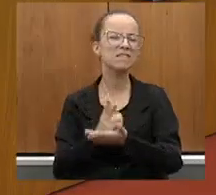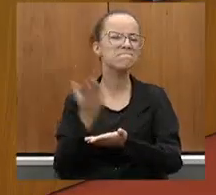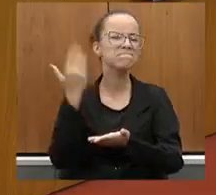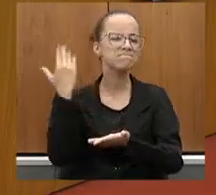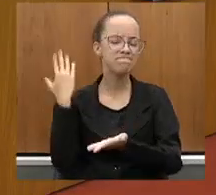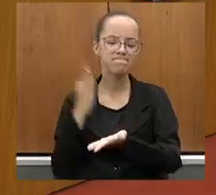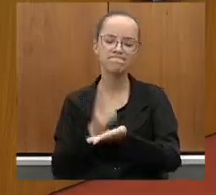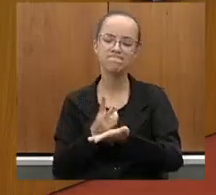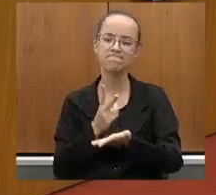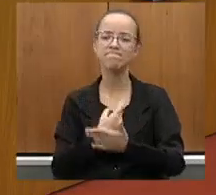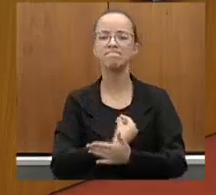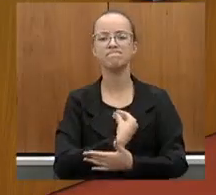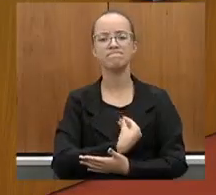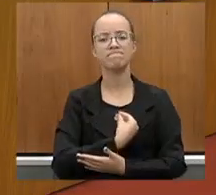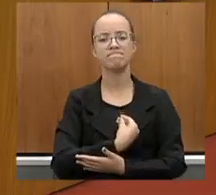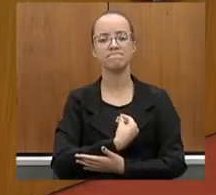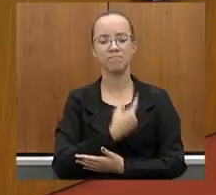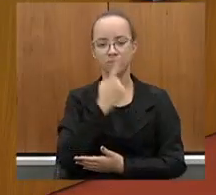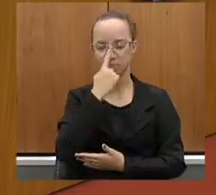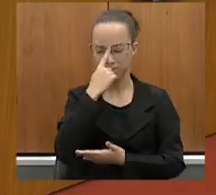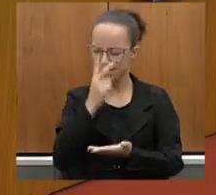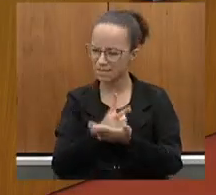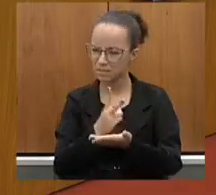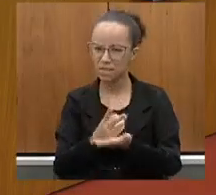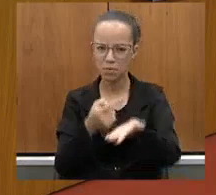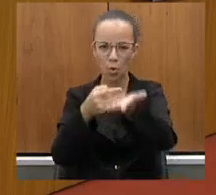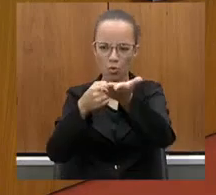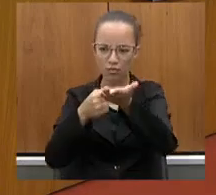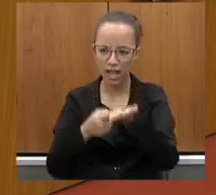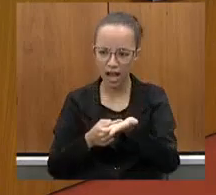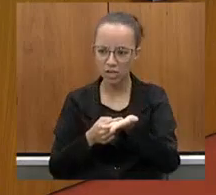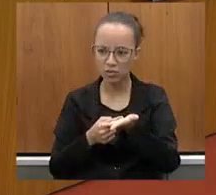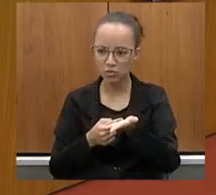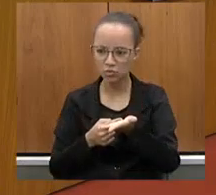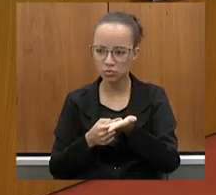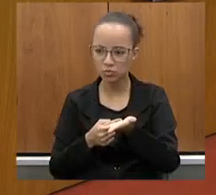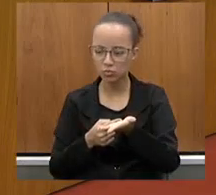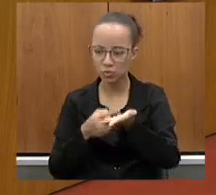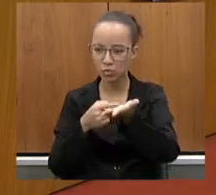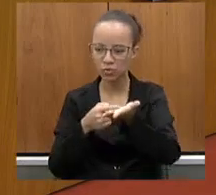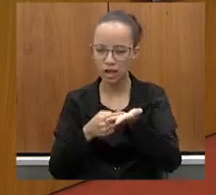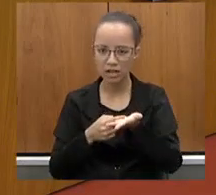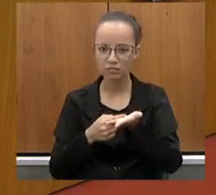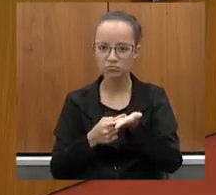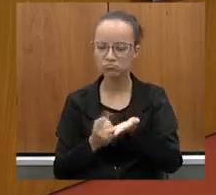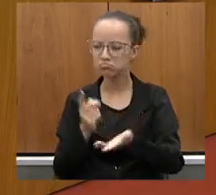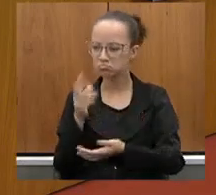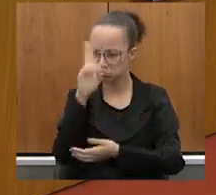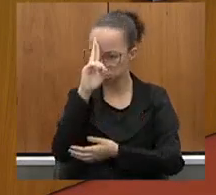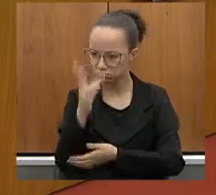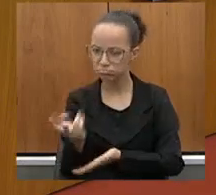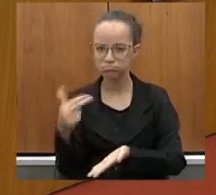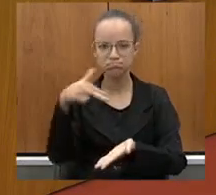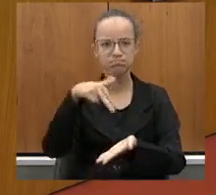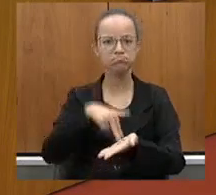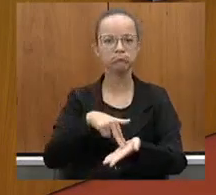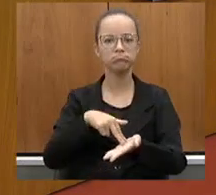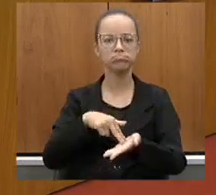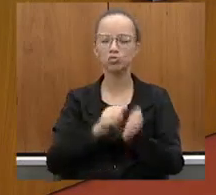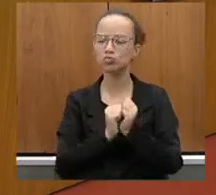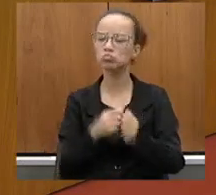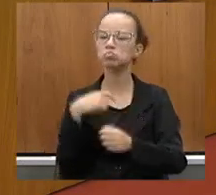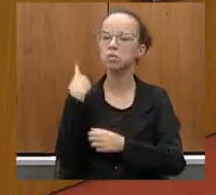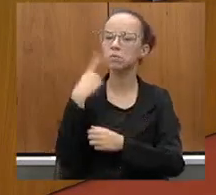constantemente, todas as vezes convidado, nem convocado, convidado, fazer a questão de estar aqui com os deputados,